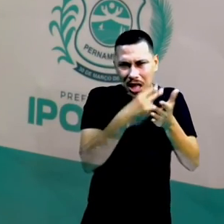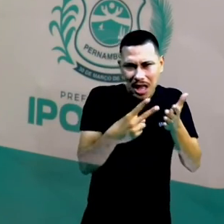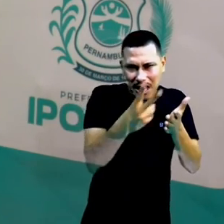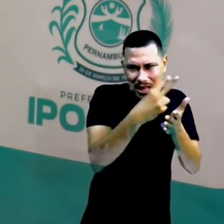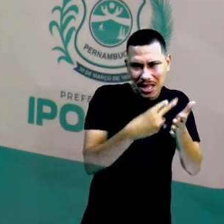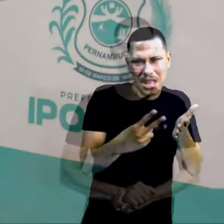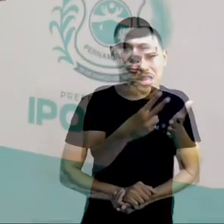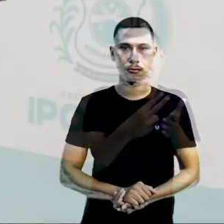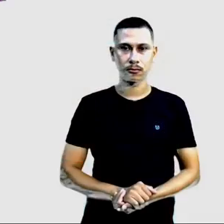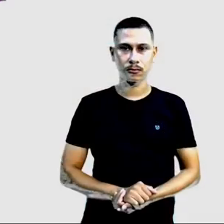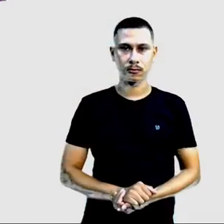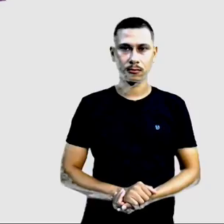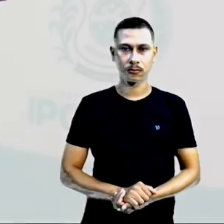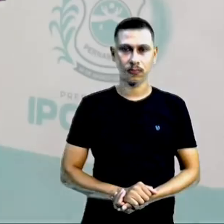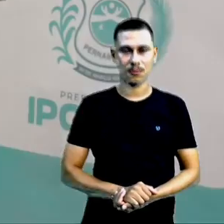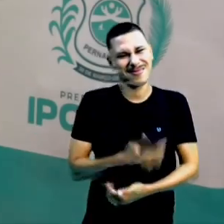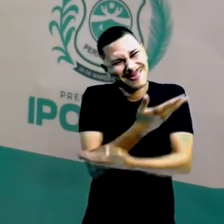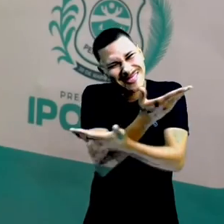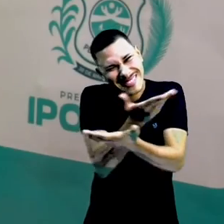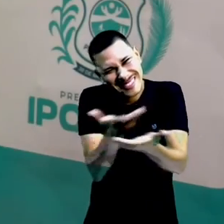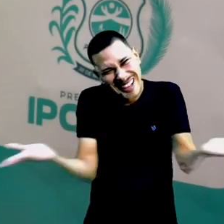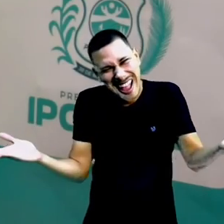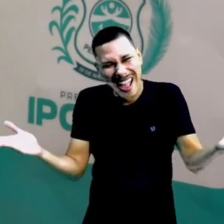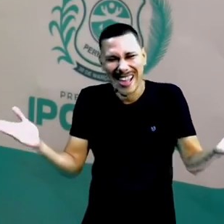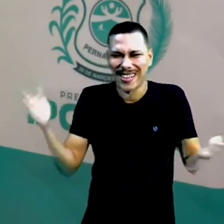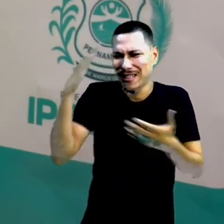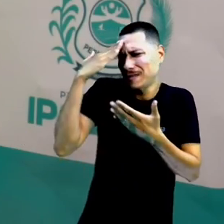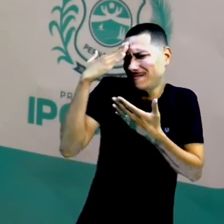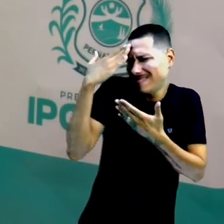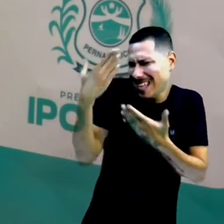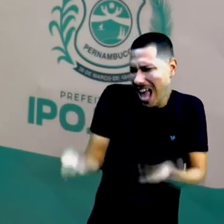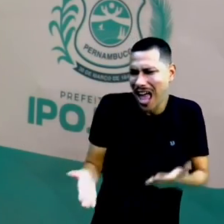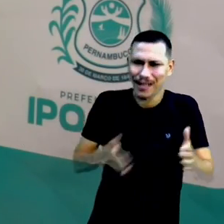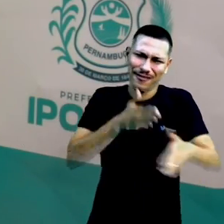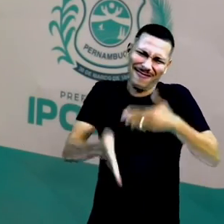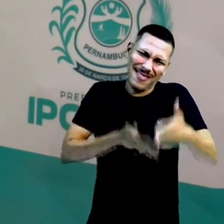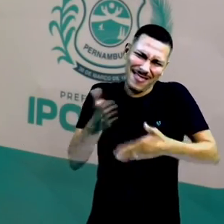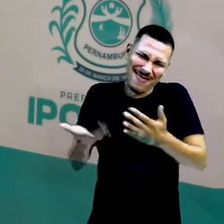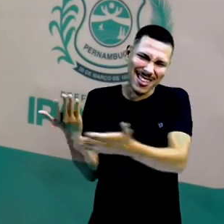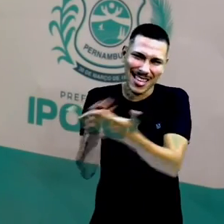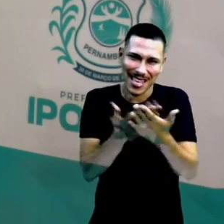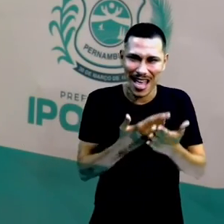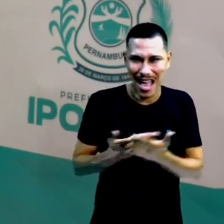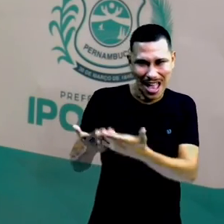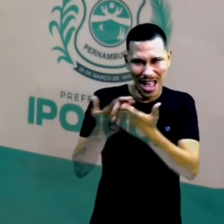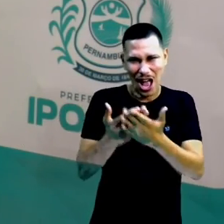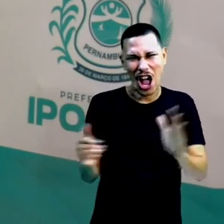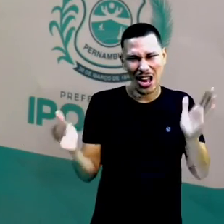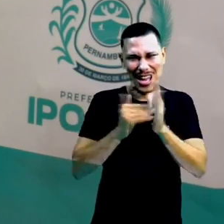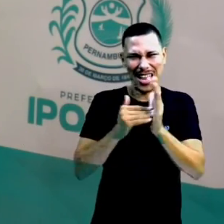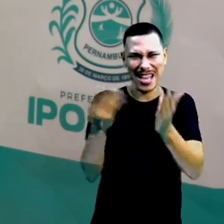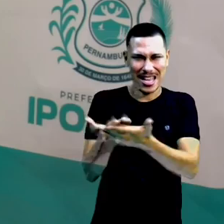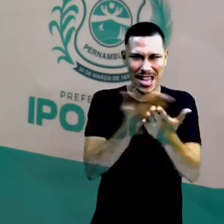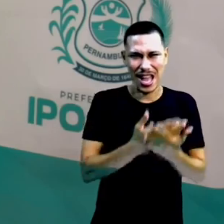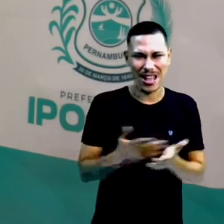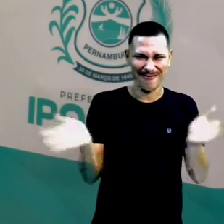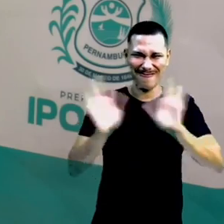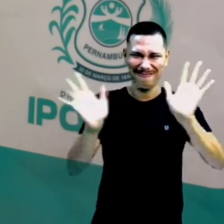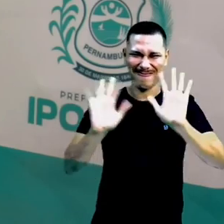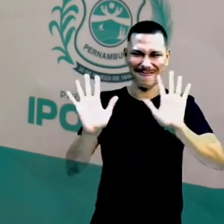maravilhosos. E pra vocês, meus agradecimentos pela companhia. Obrigada e até a próxima